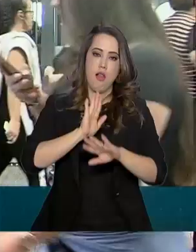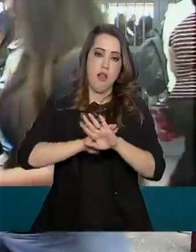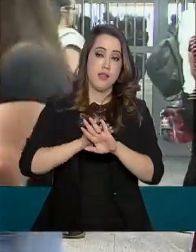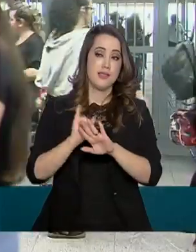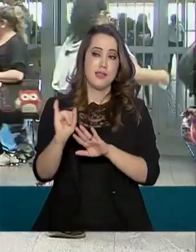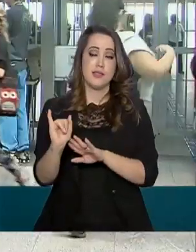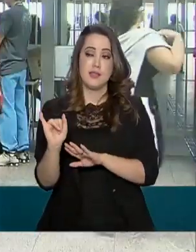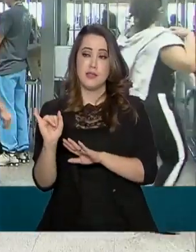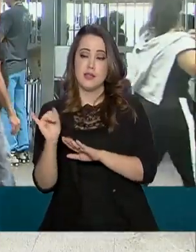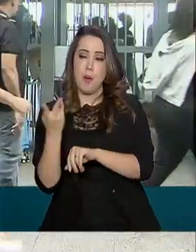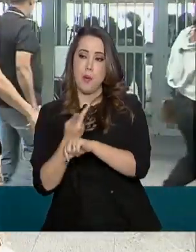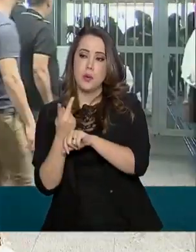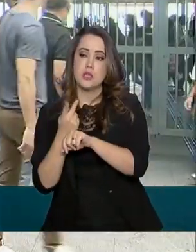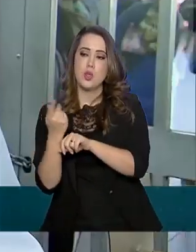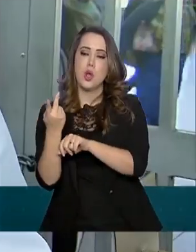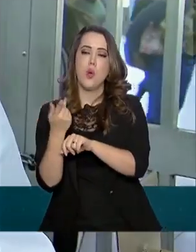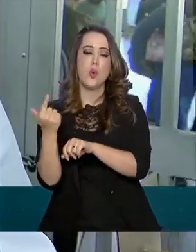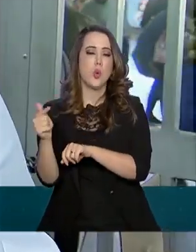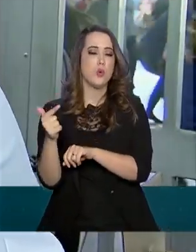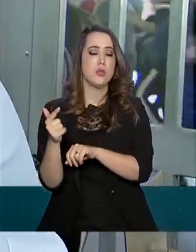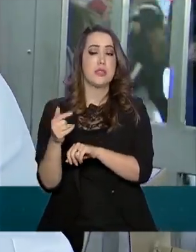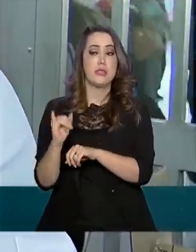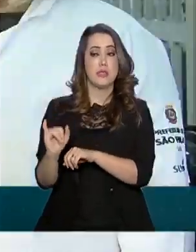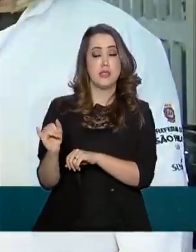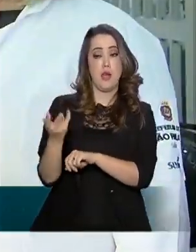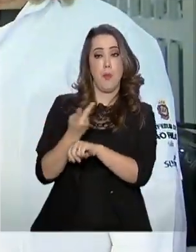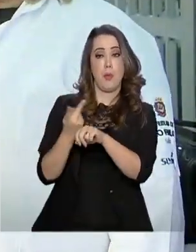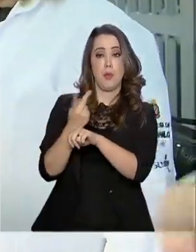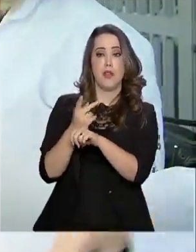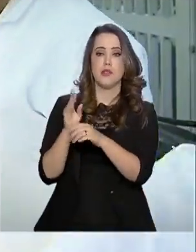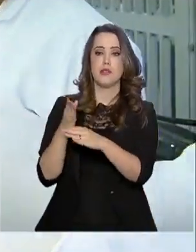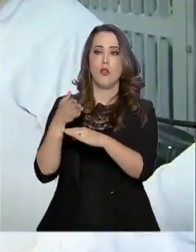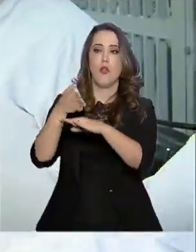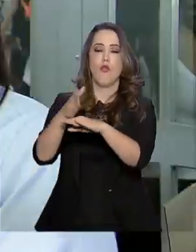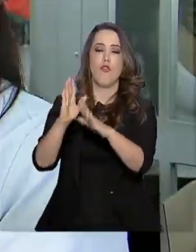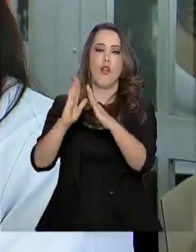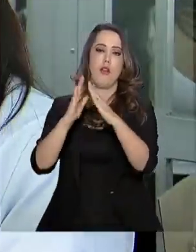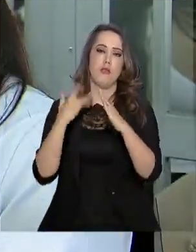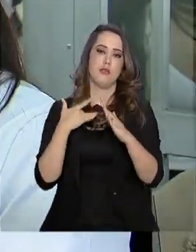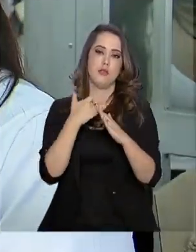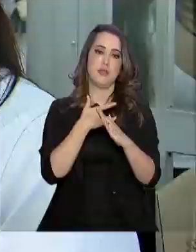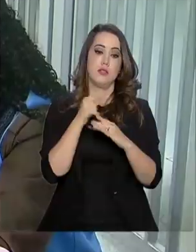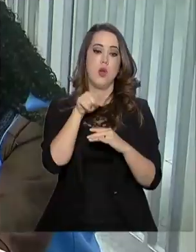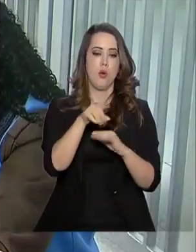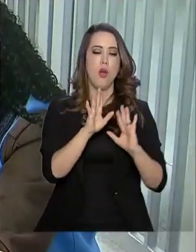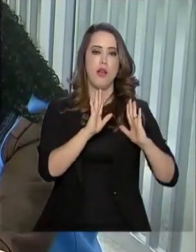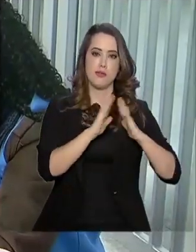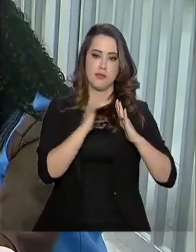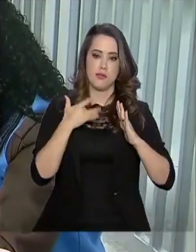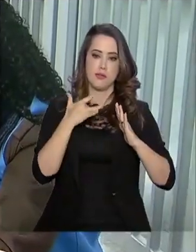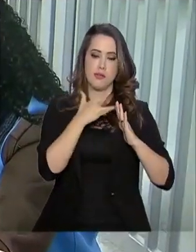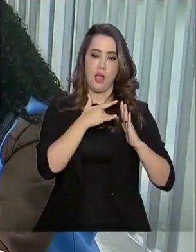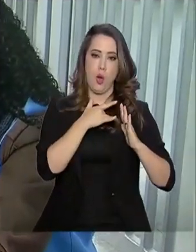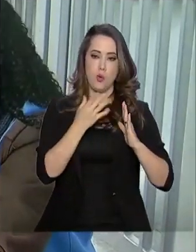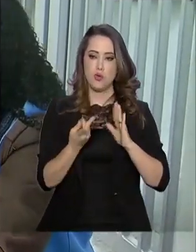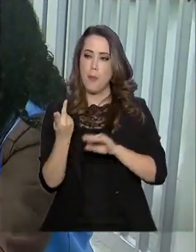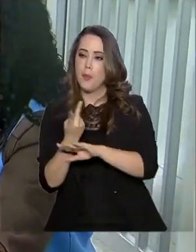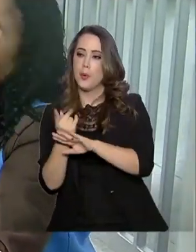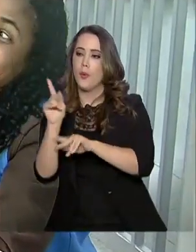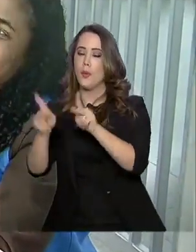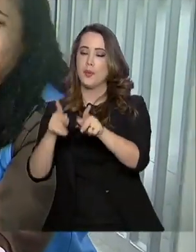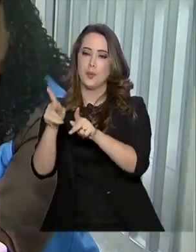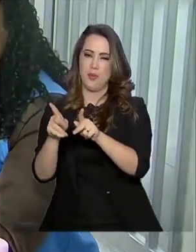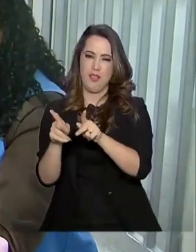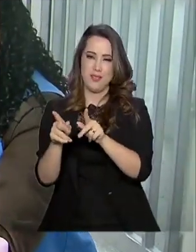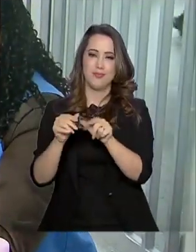vai até a unidade básica de saúde, a UBS vai até a população. Estações de trens e metrô de São Paulo receberam